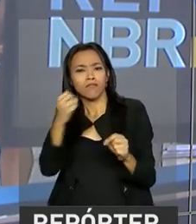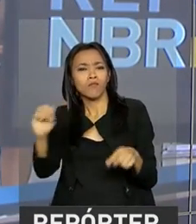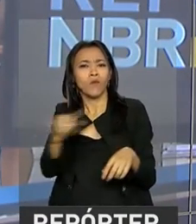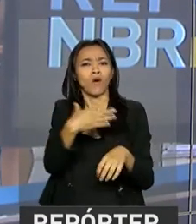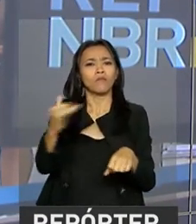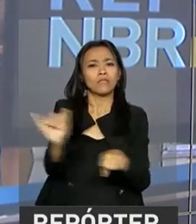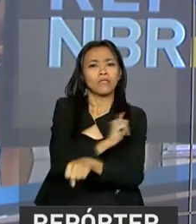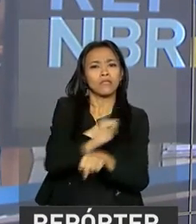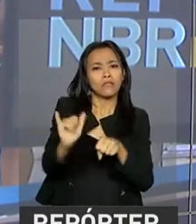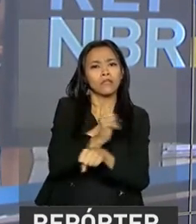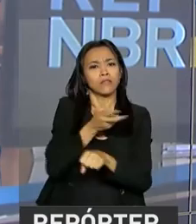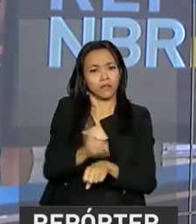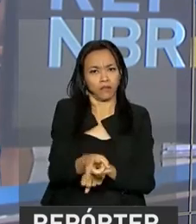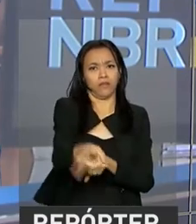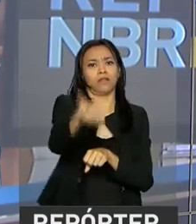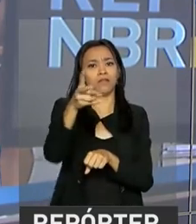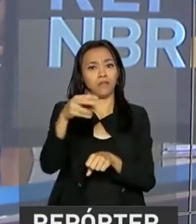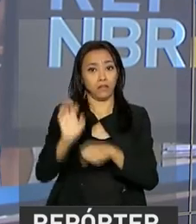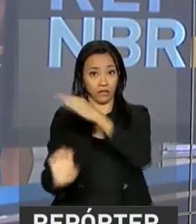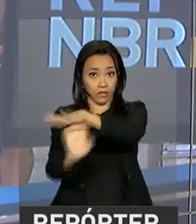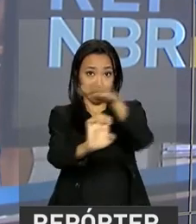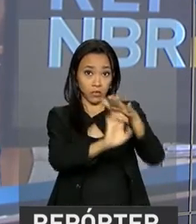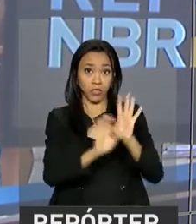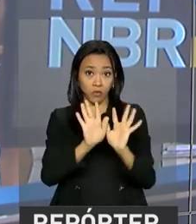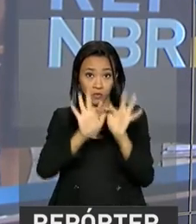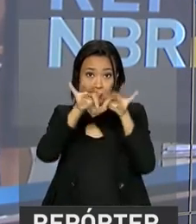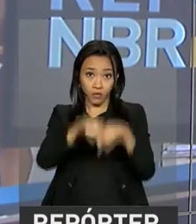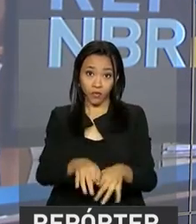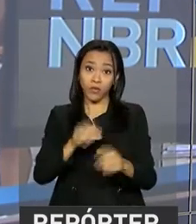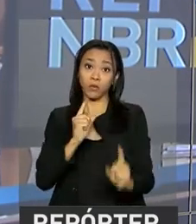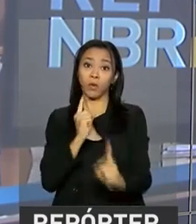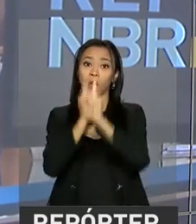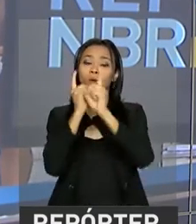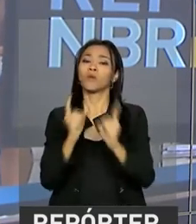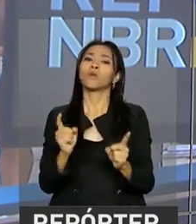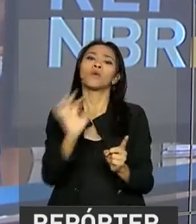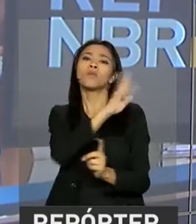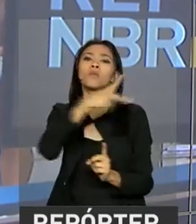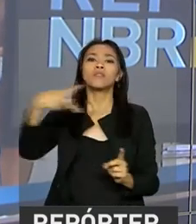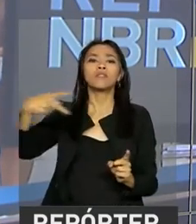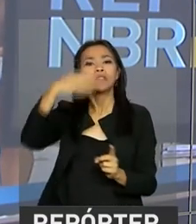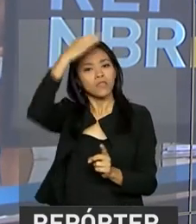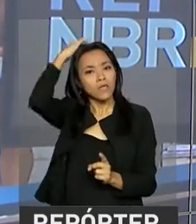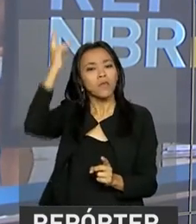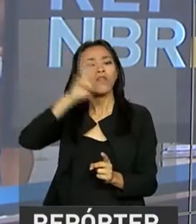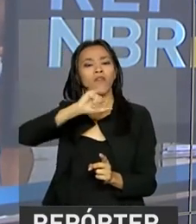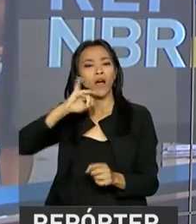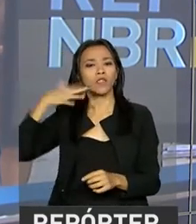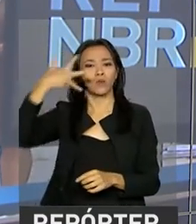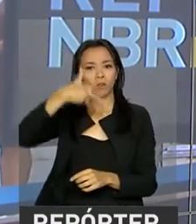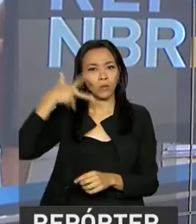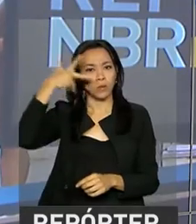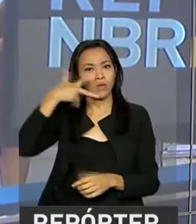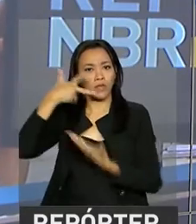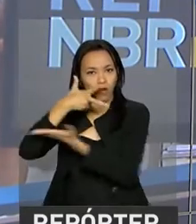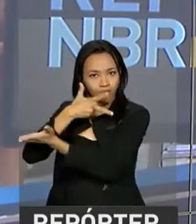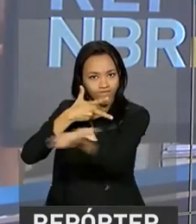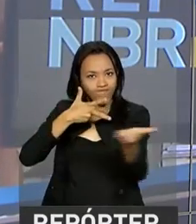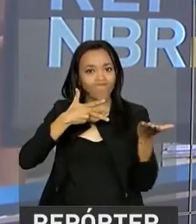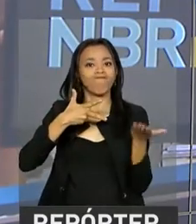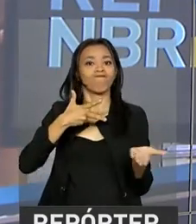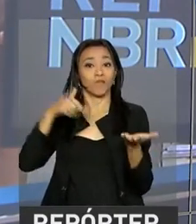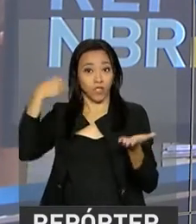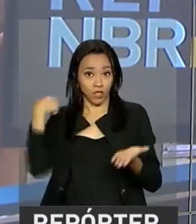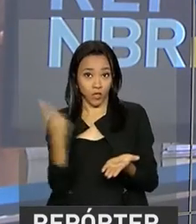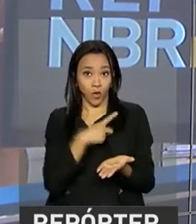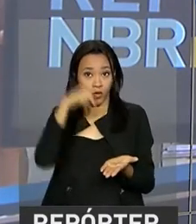permanente das empresas. Ao final do encontro, o presidente Michel Temer vai fazer um discurso aos empresários e a gente aqui na